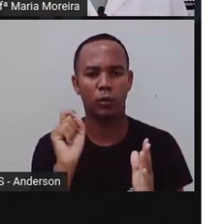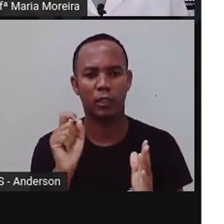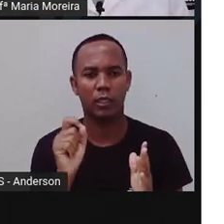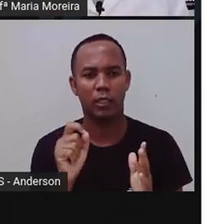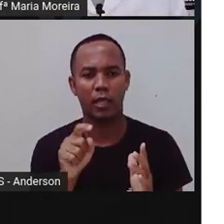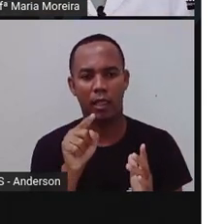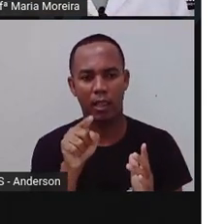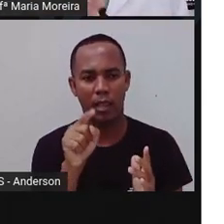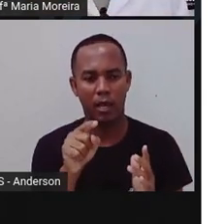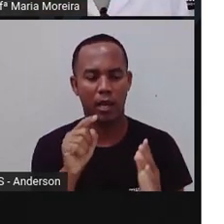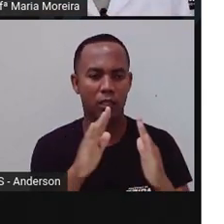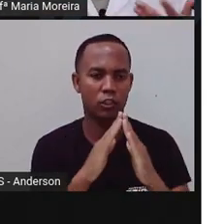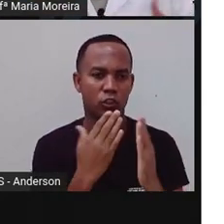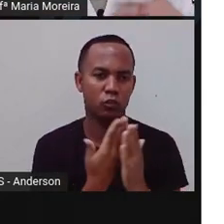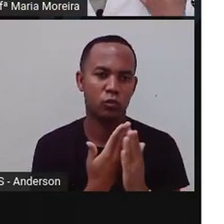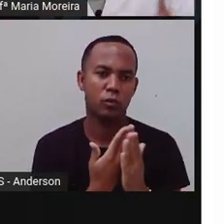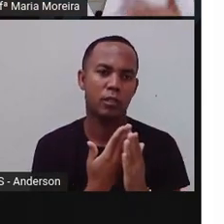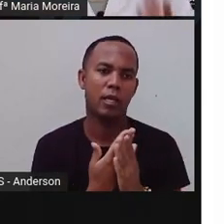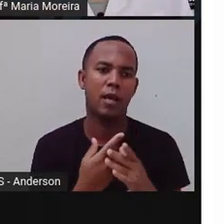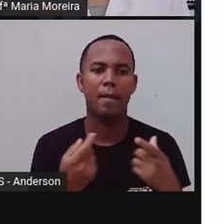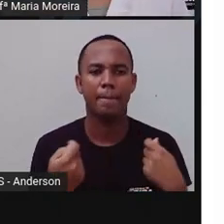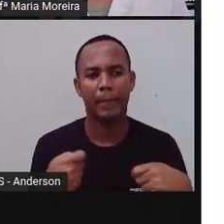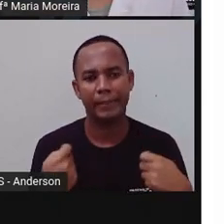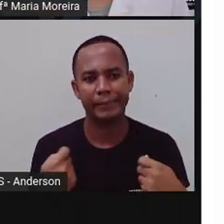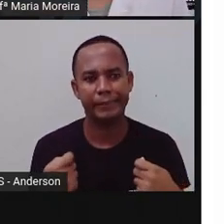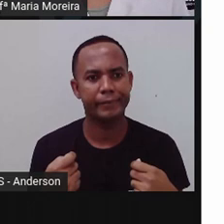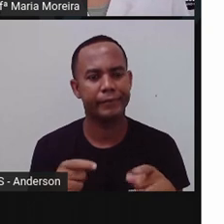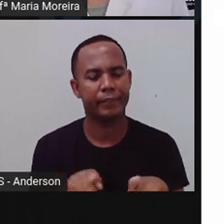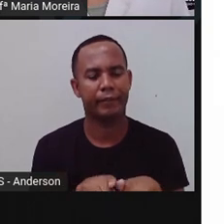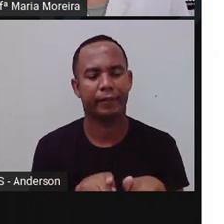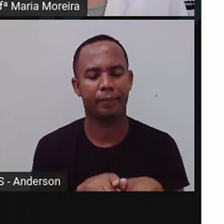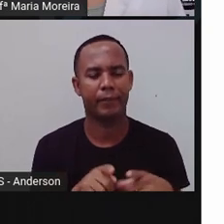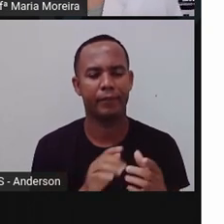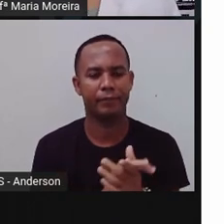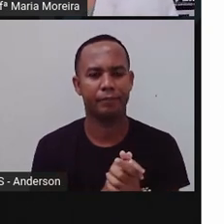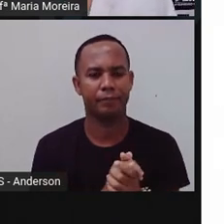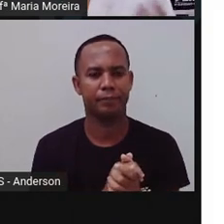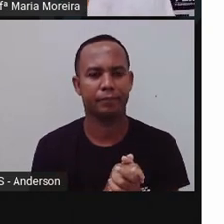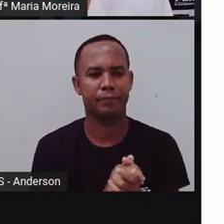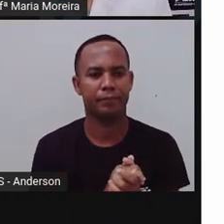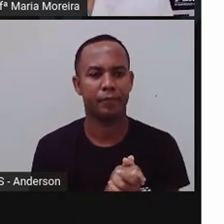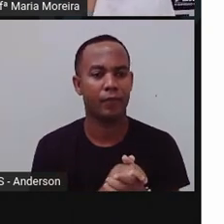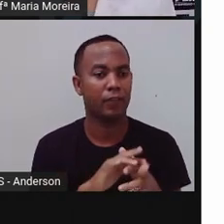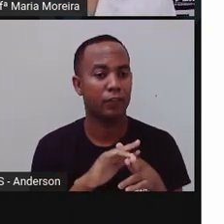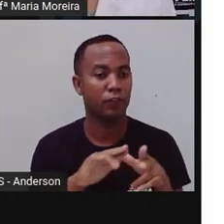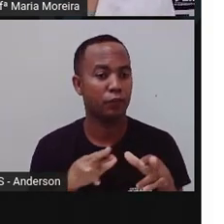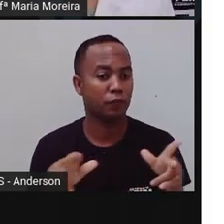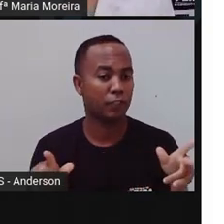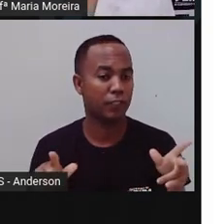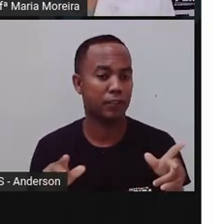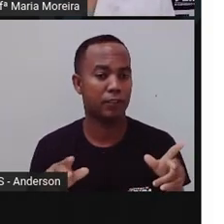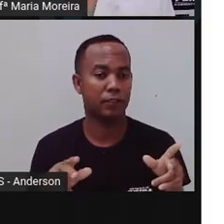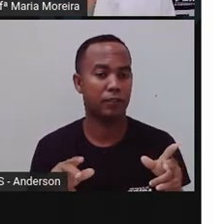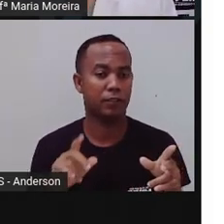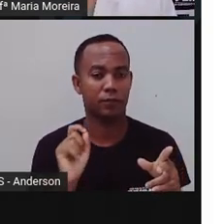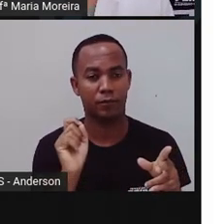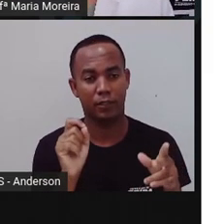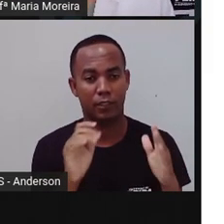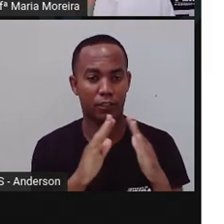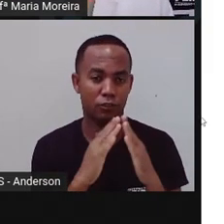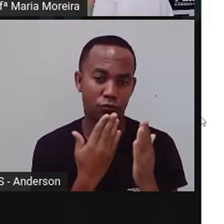estudar. Existem normas dentro de cada escola, não é isso? Então, tem várias coisas que vamos aprender sobre